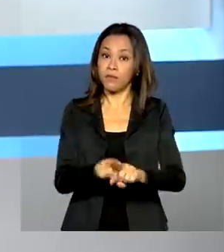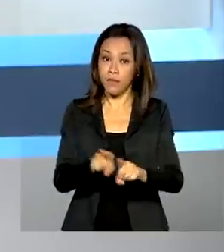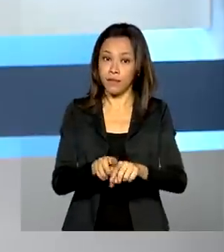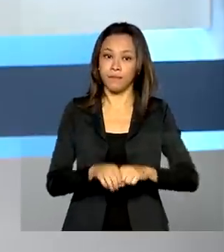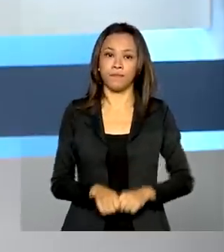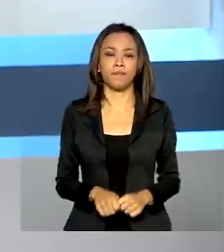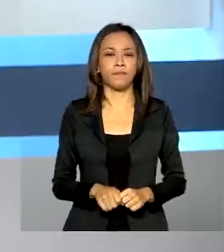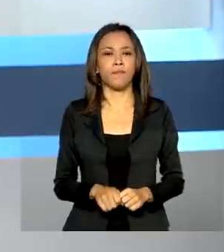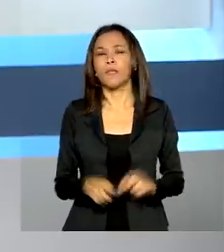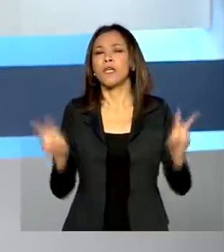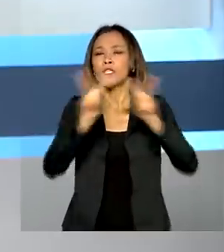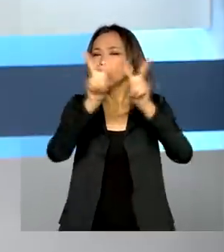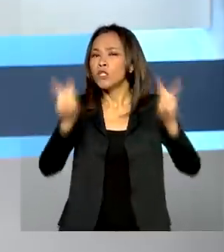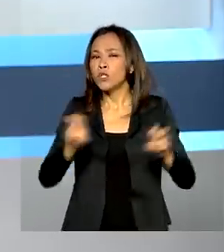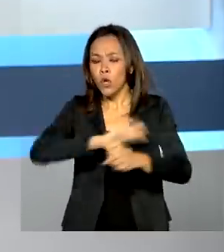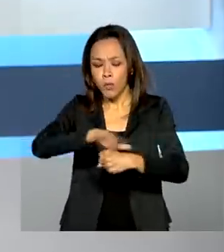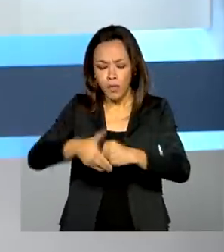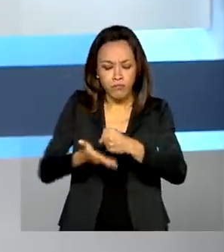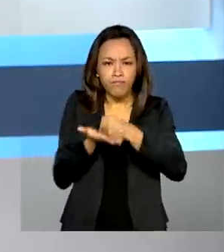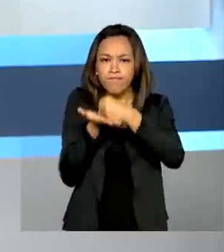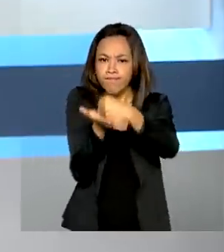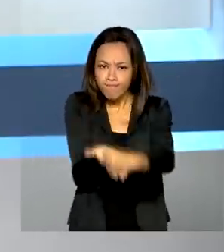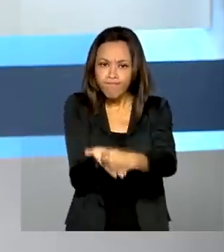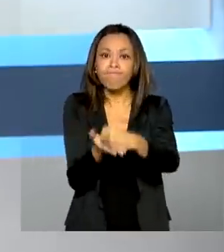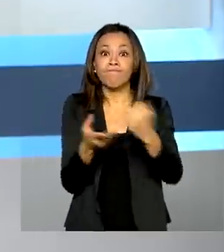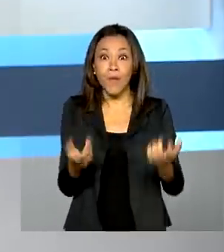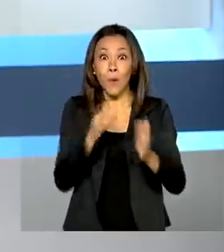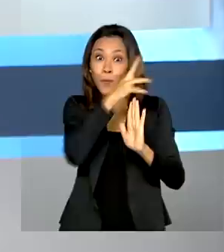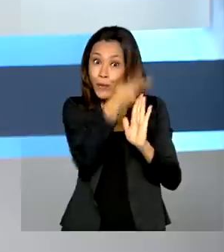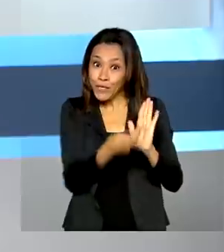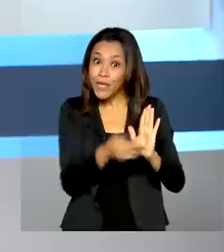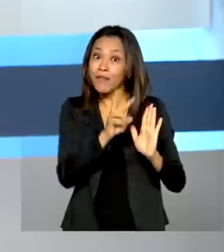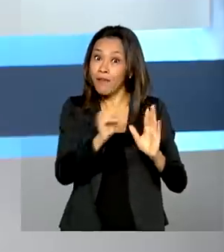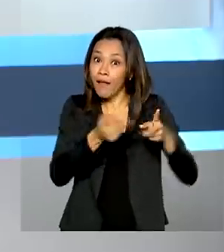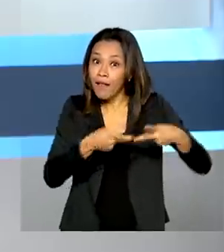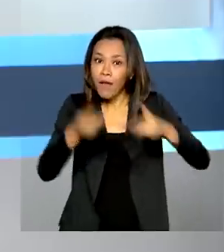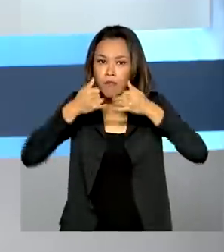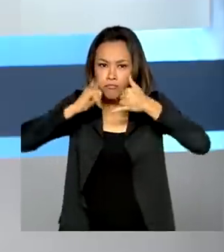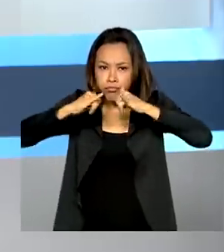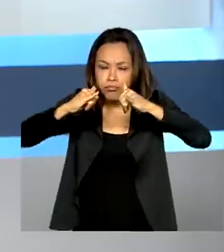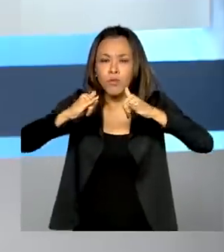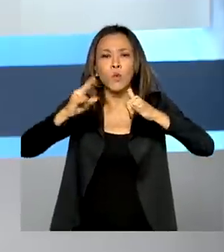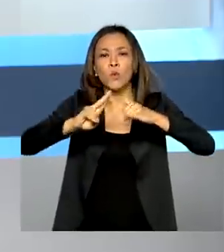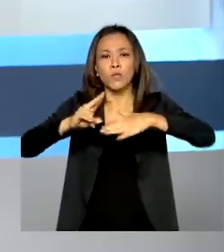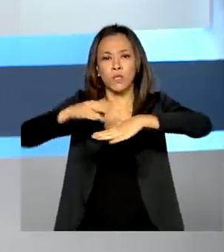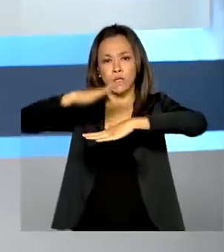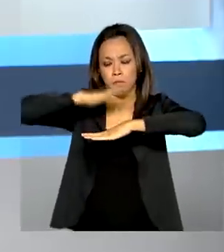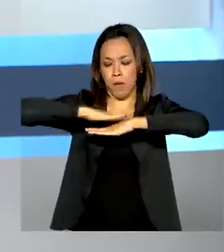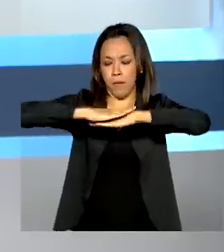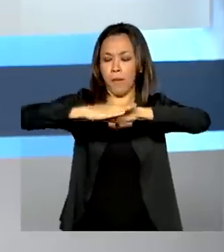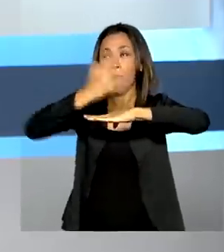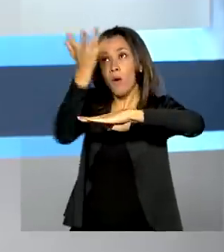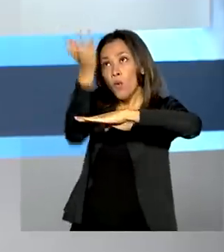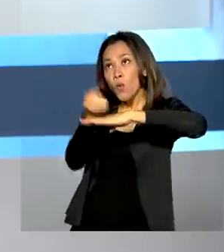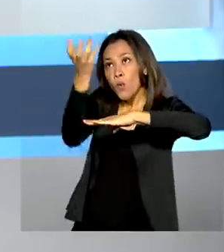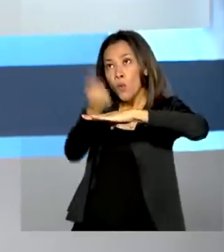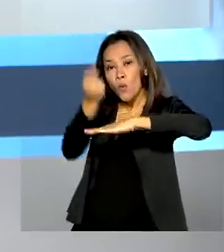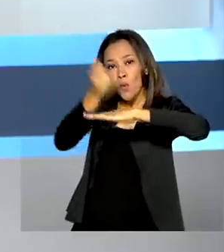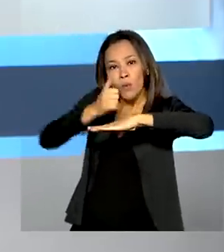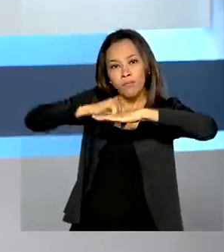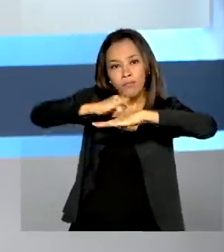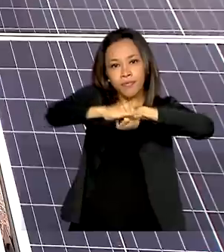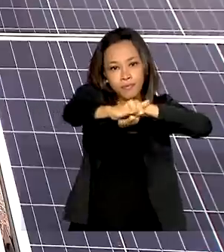E por falar em sustentabilidade, um projeto vai levar energia por meio de placas solares ao Pantanal Sul-Mato Grossense.